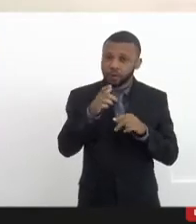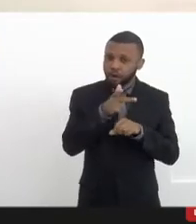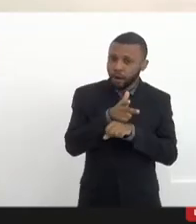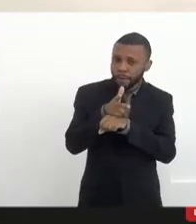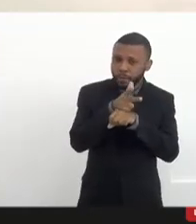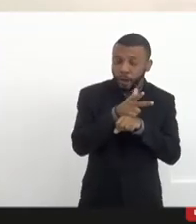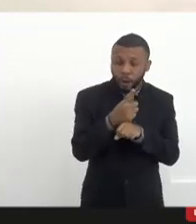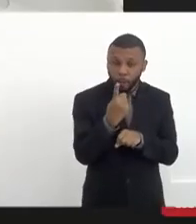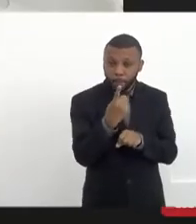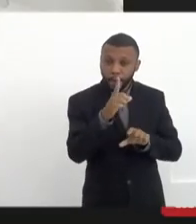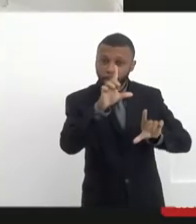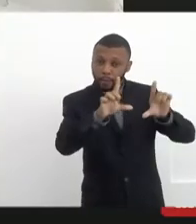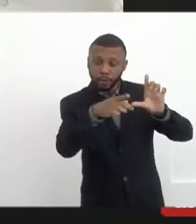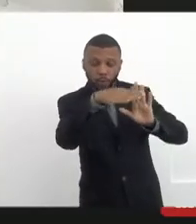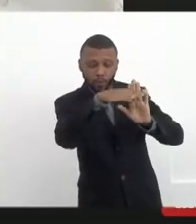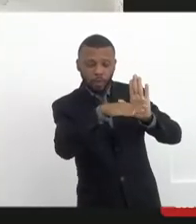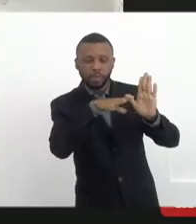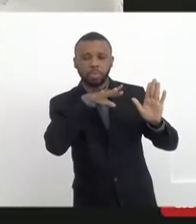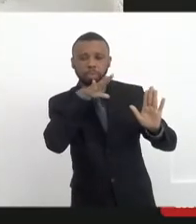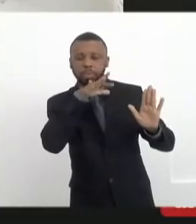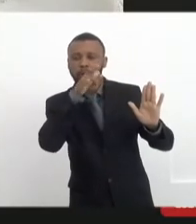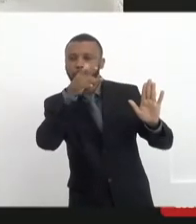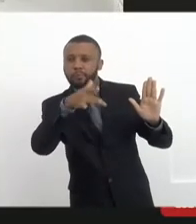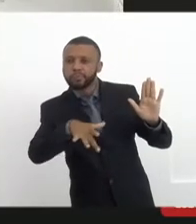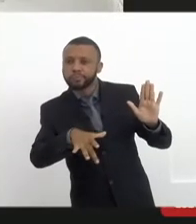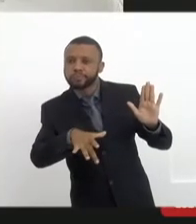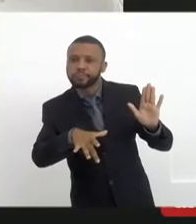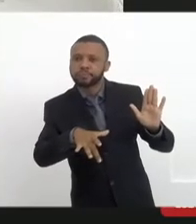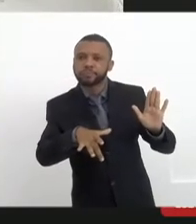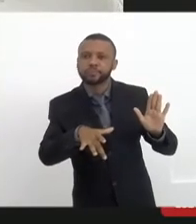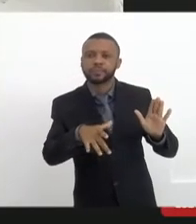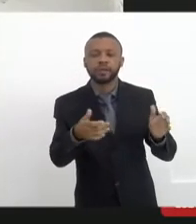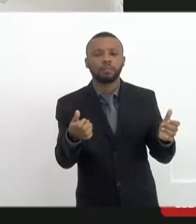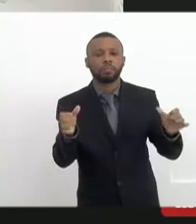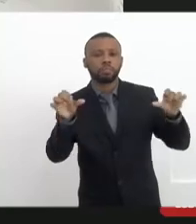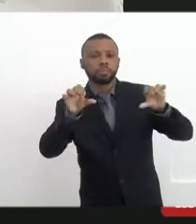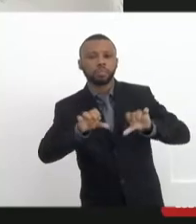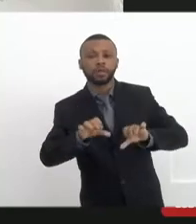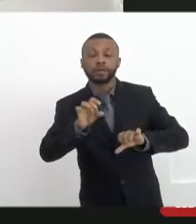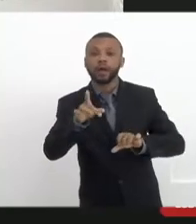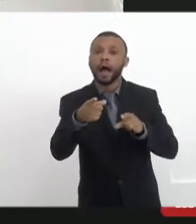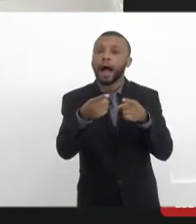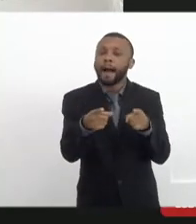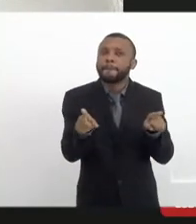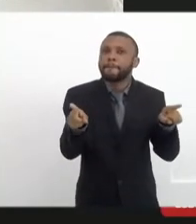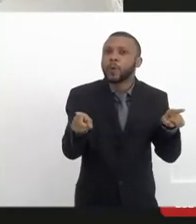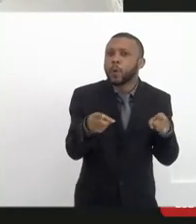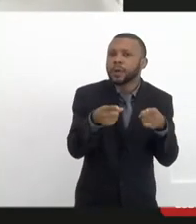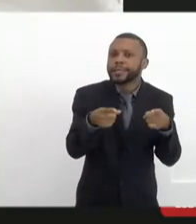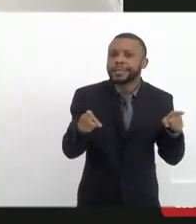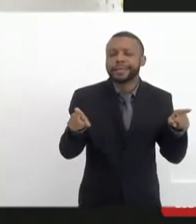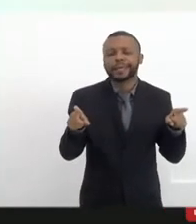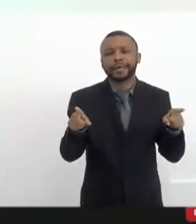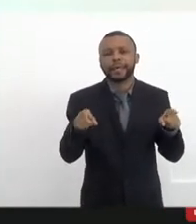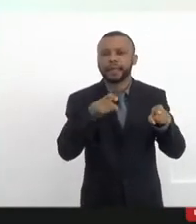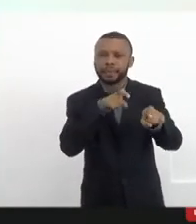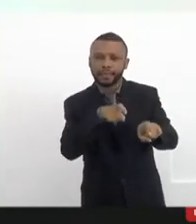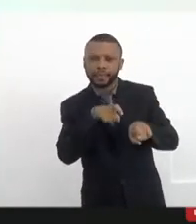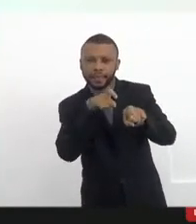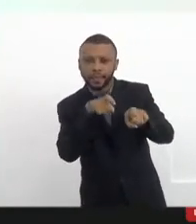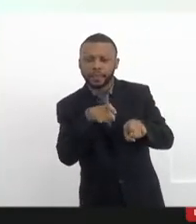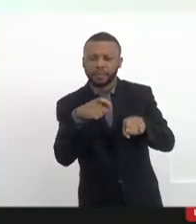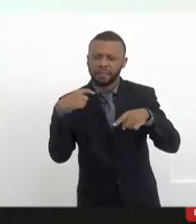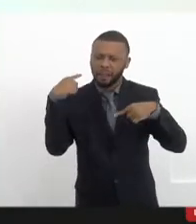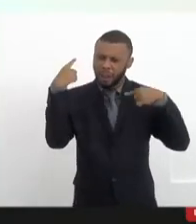uma programação muito ruim, Dani, muito ruim, só a música sertaneja quer